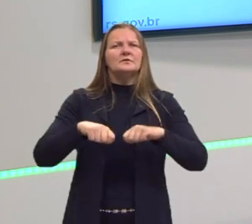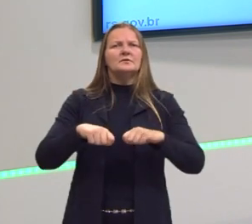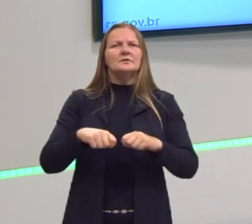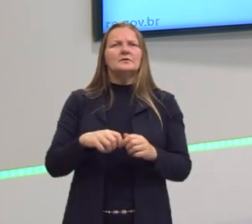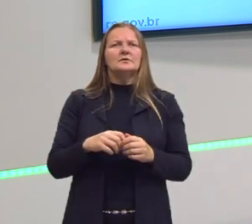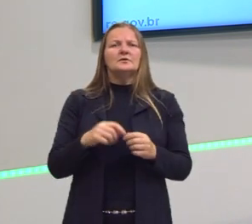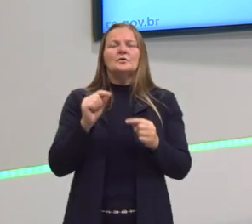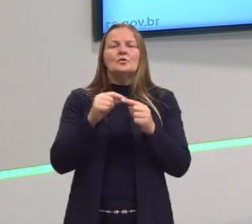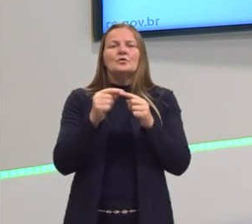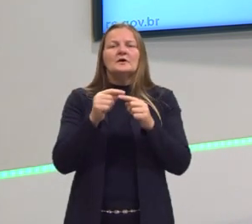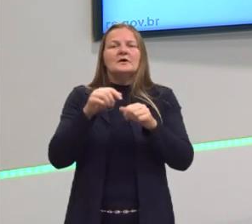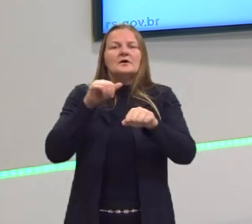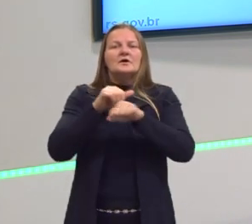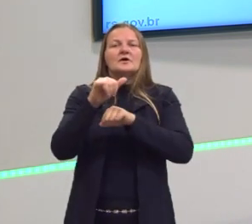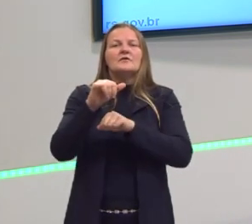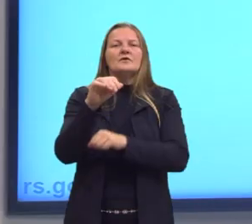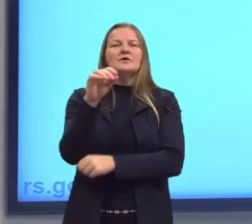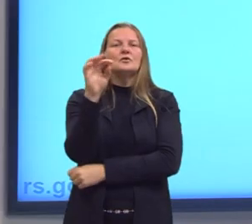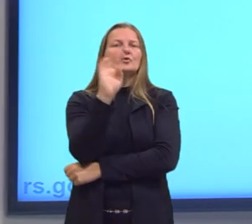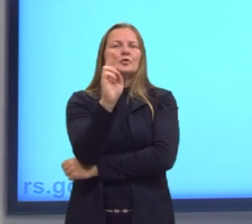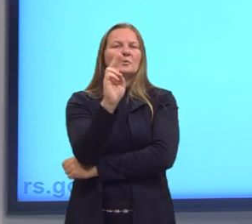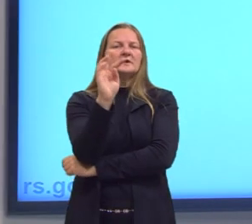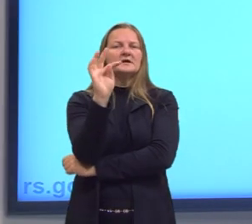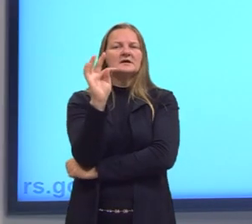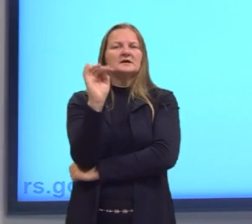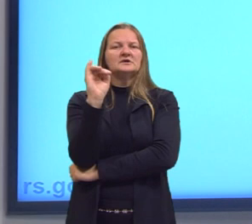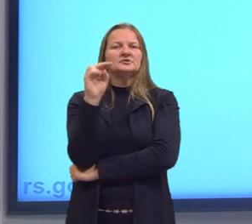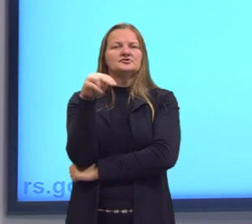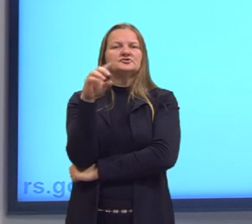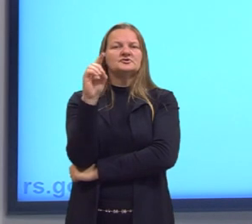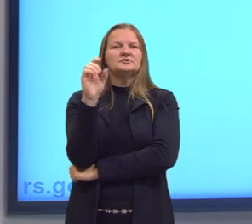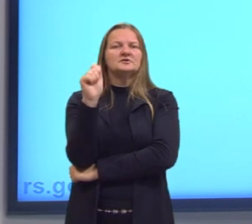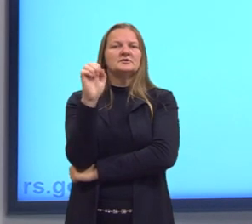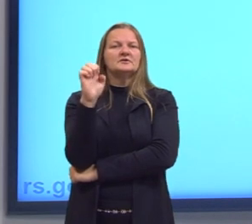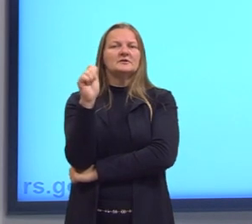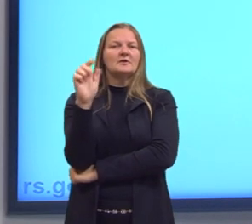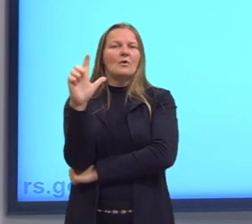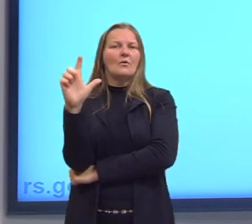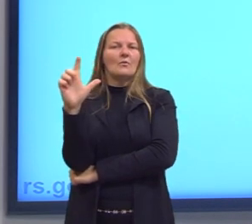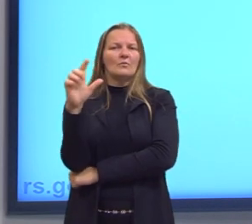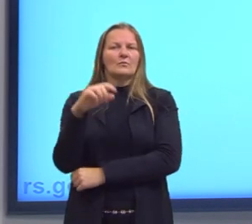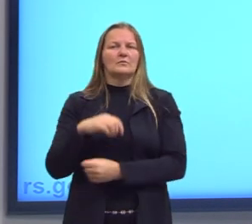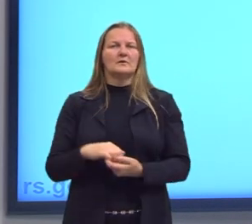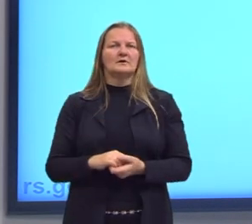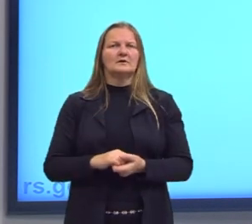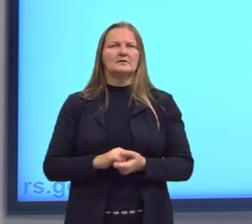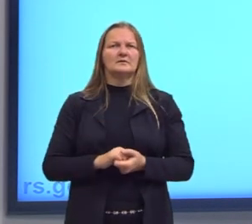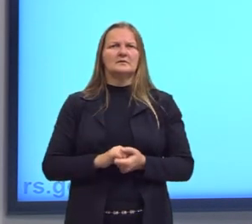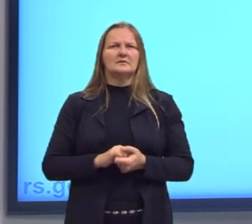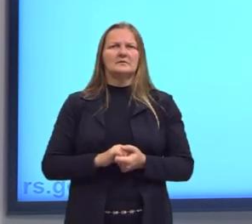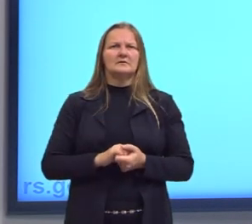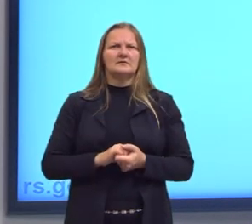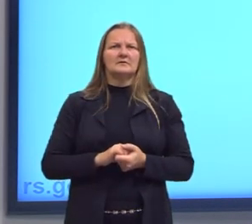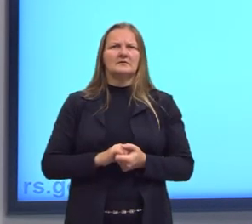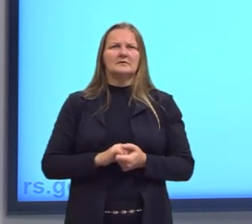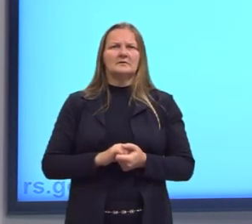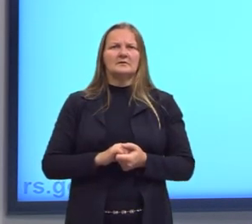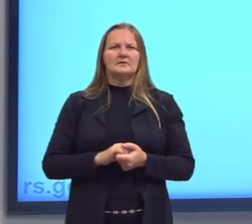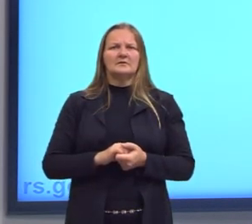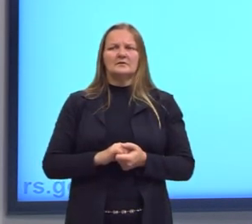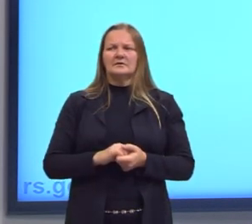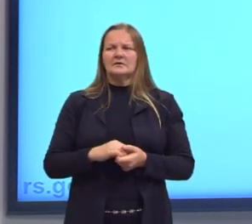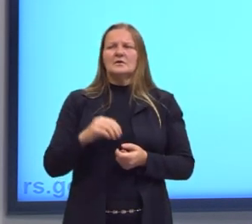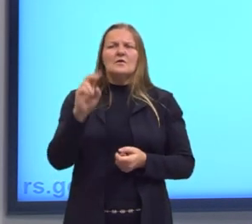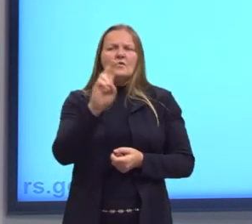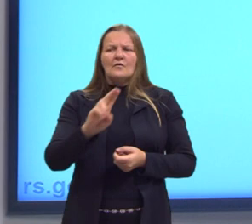ocorra o efeito de Tyndall. Vocês já ouviram falar no efeito de Tyndall? Se não ouviu, já usou,